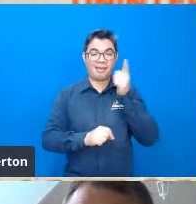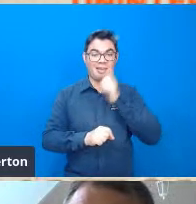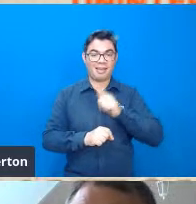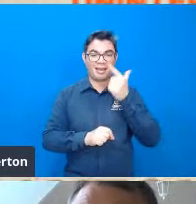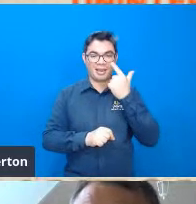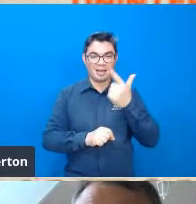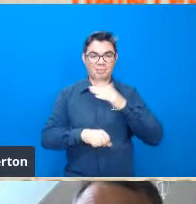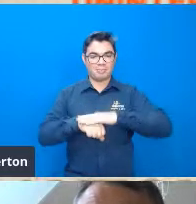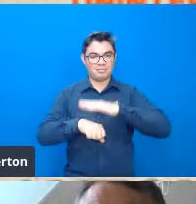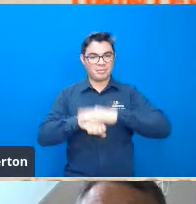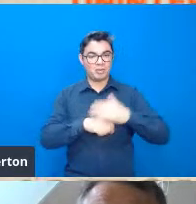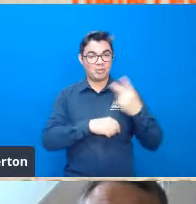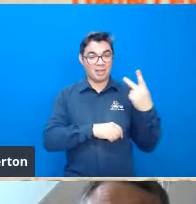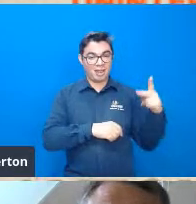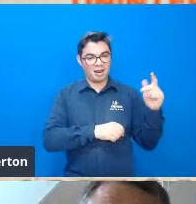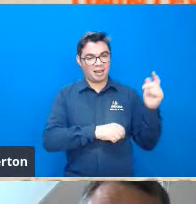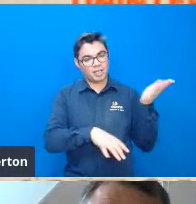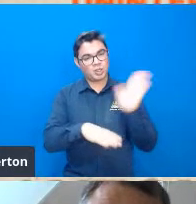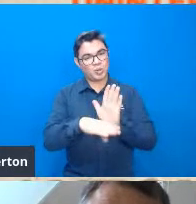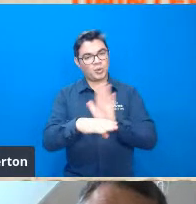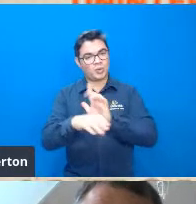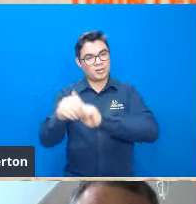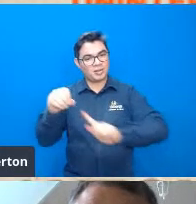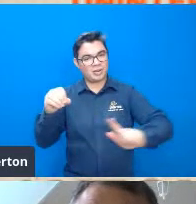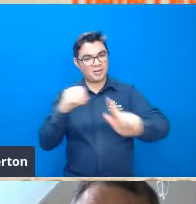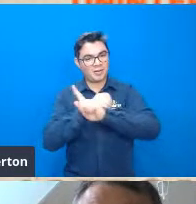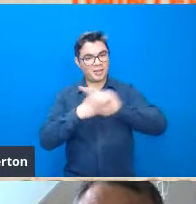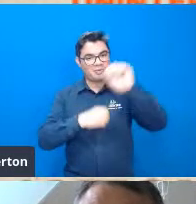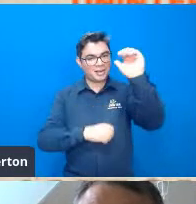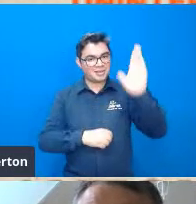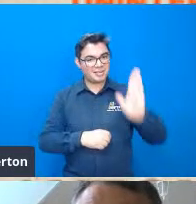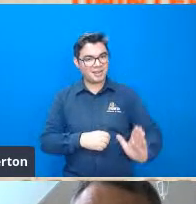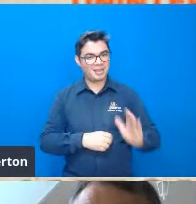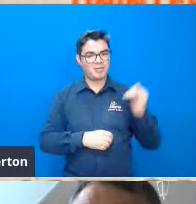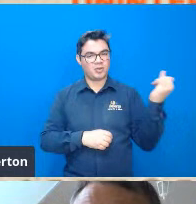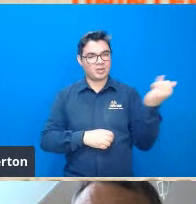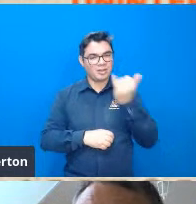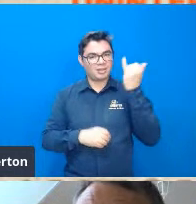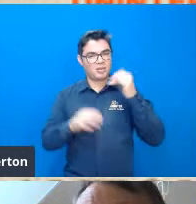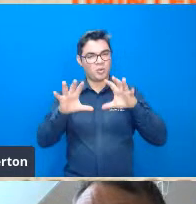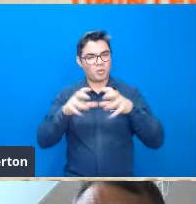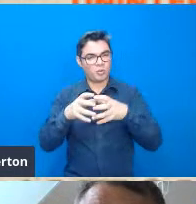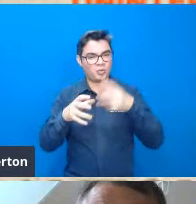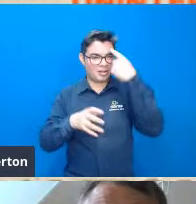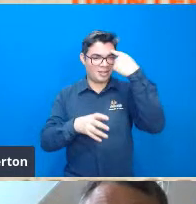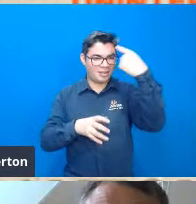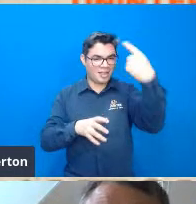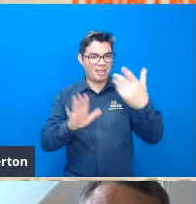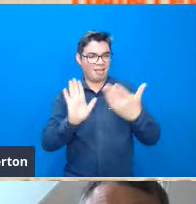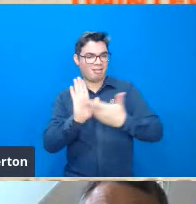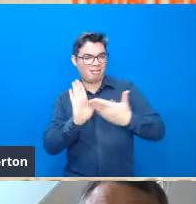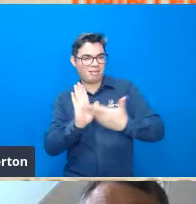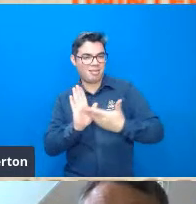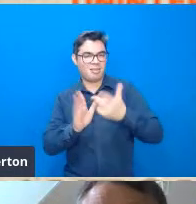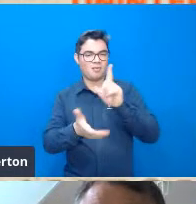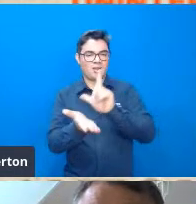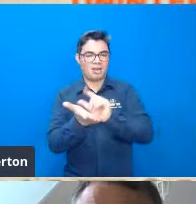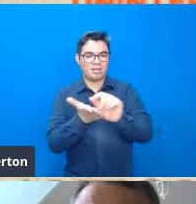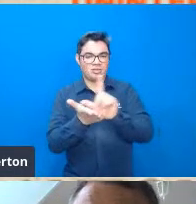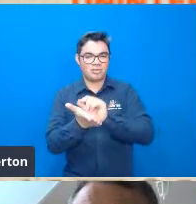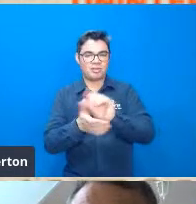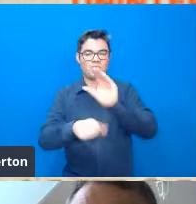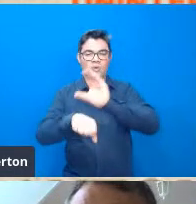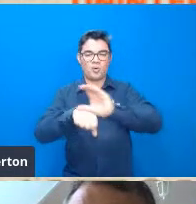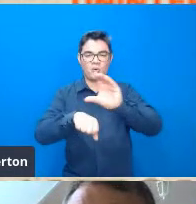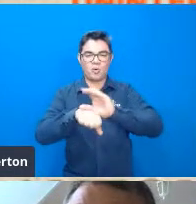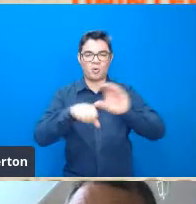brasileira um importante conjunto de ideias sobre a forma de livros artigos cursos conferências apresentações